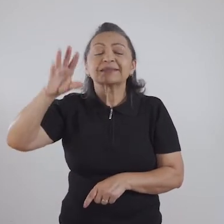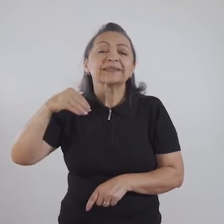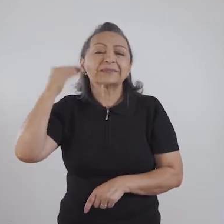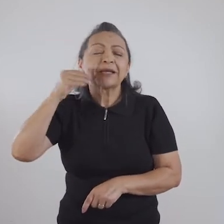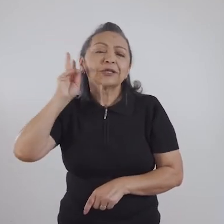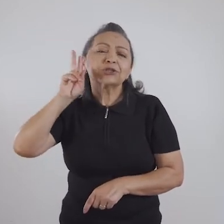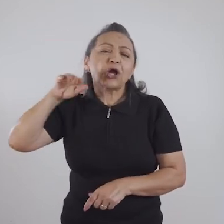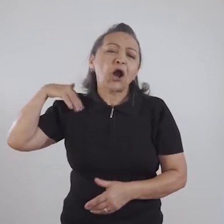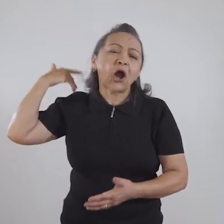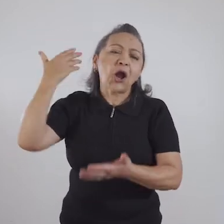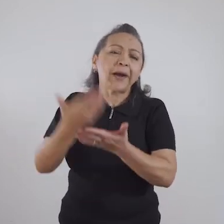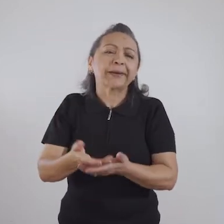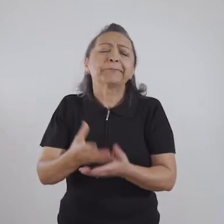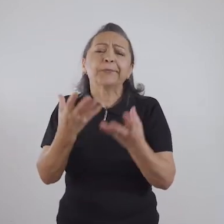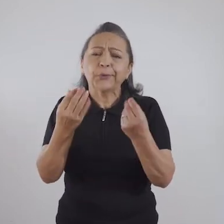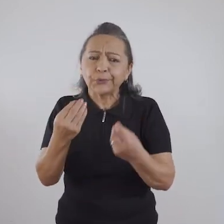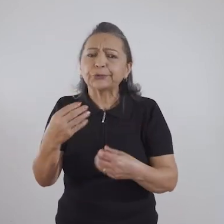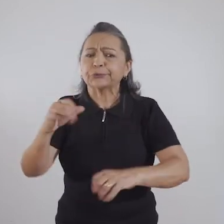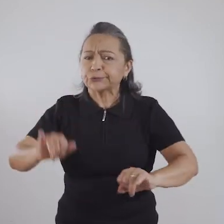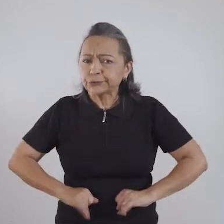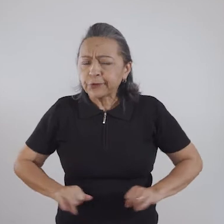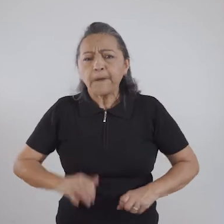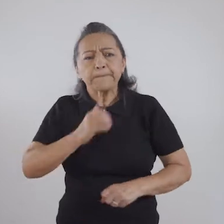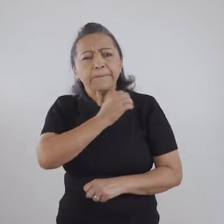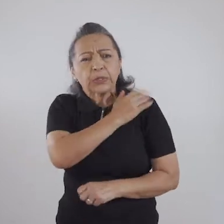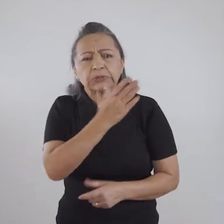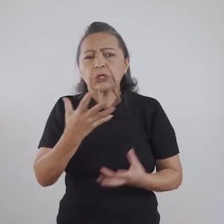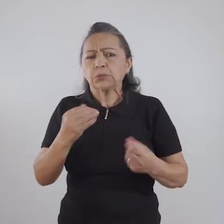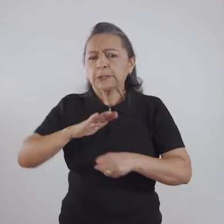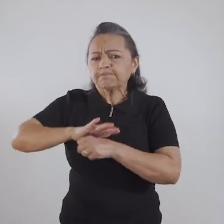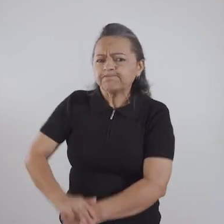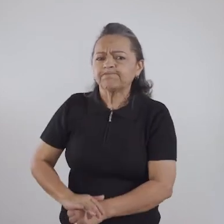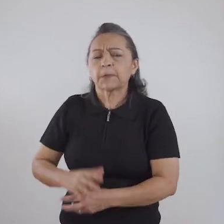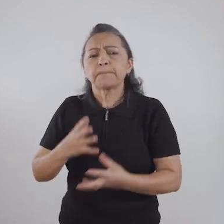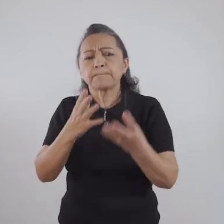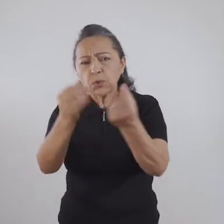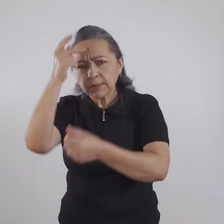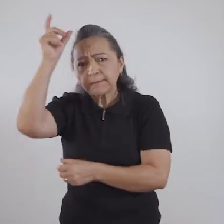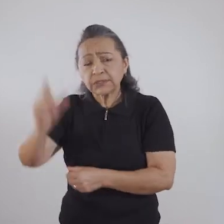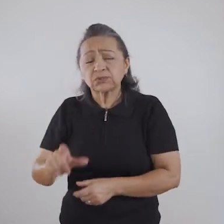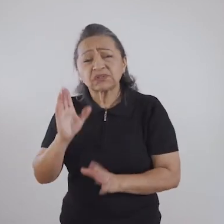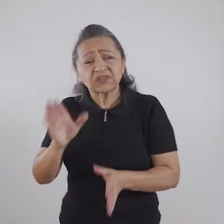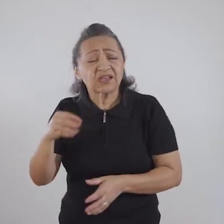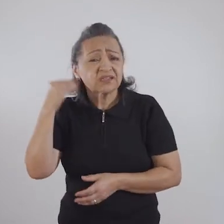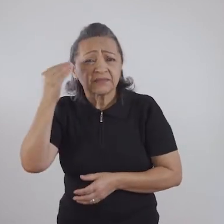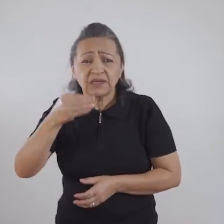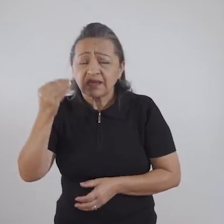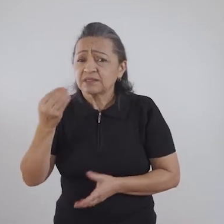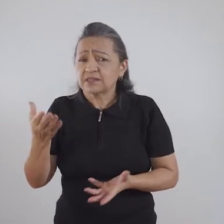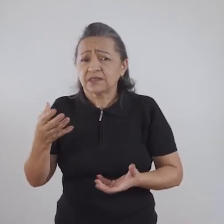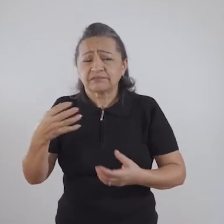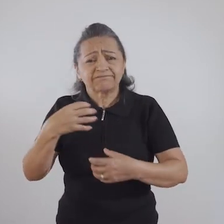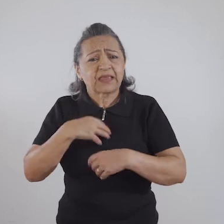pessoas que tenham mais histórico, digamos assim, de preconceito e de estigma e de repressão.